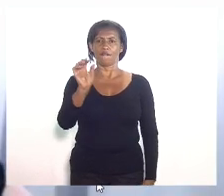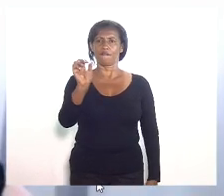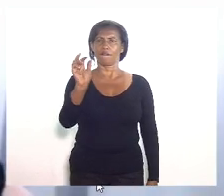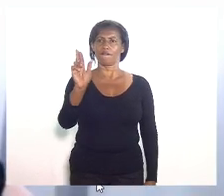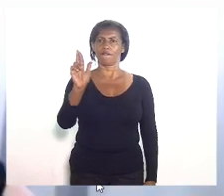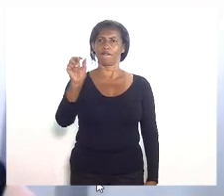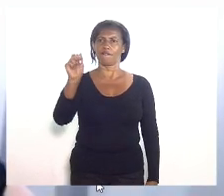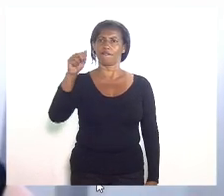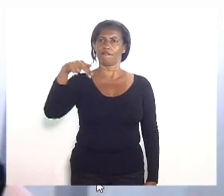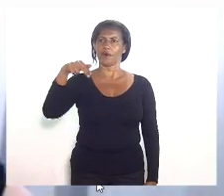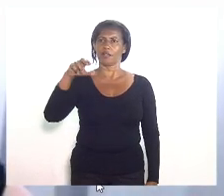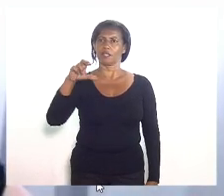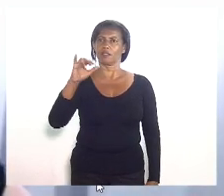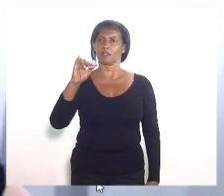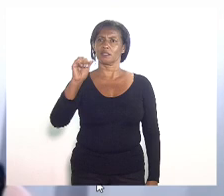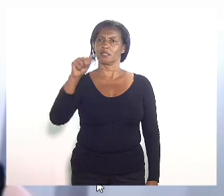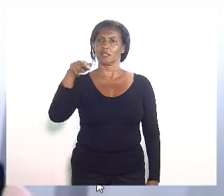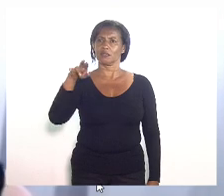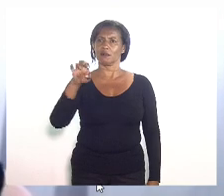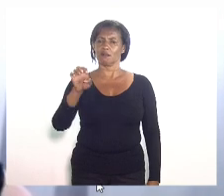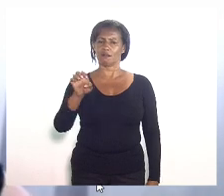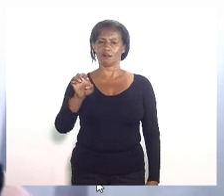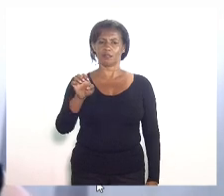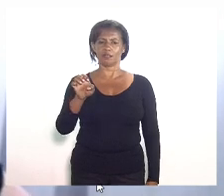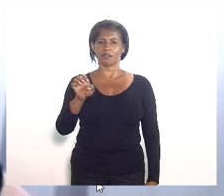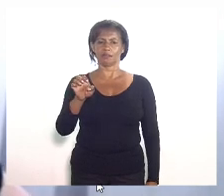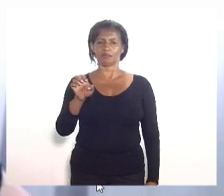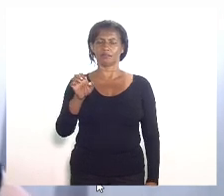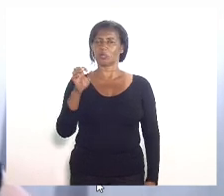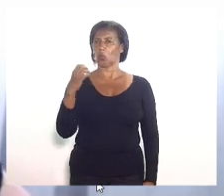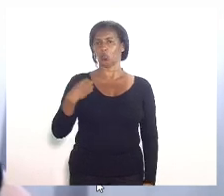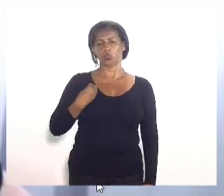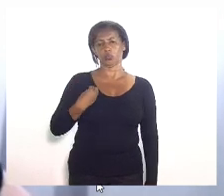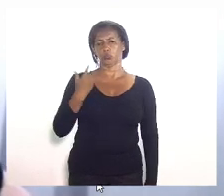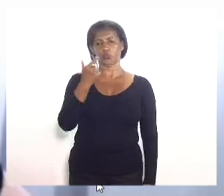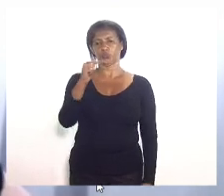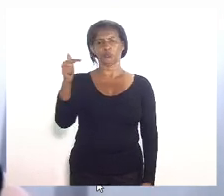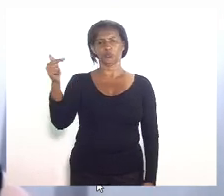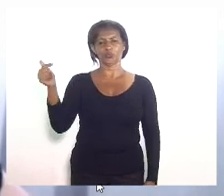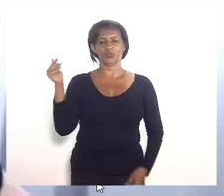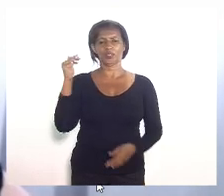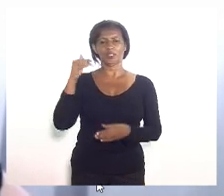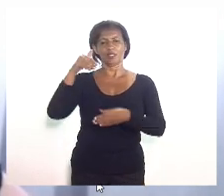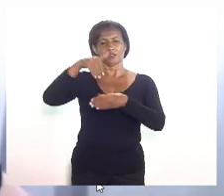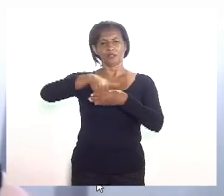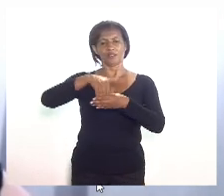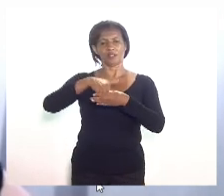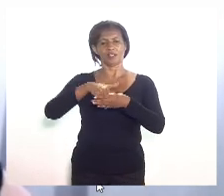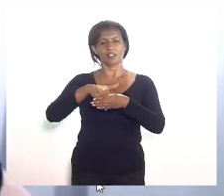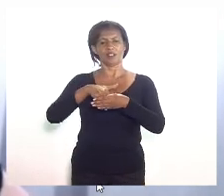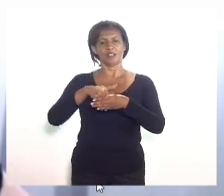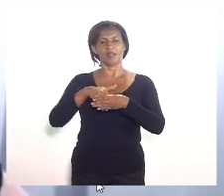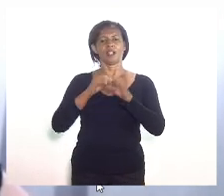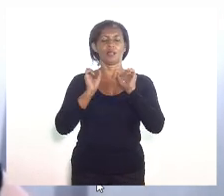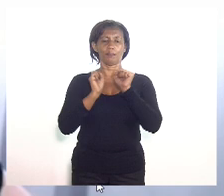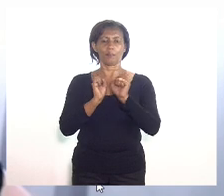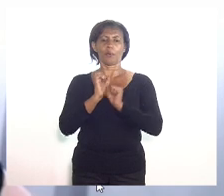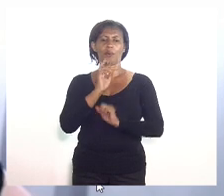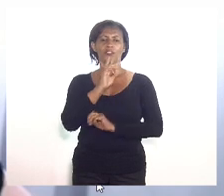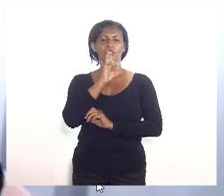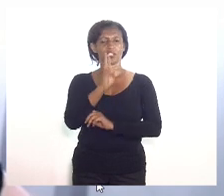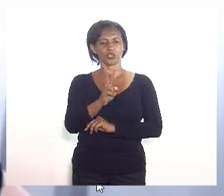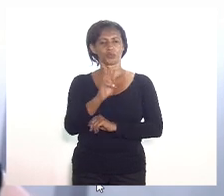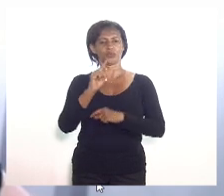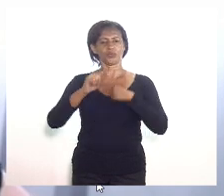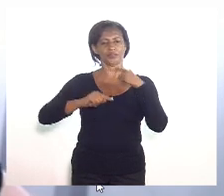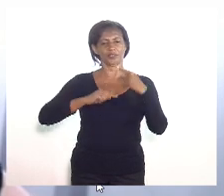encontra? Eu sugiro que essa solicitação seja feita no grupo de votação, que ela poderá, inclusive, responder e autorizar.